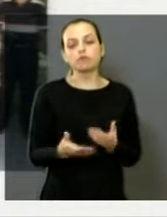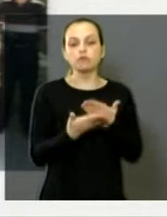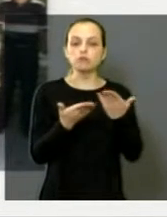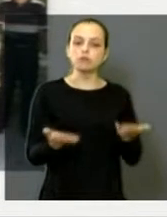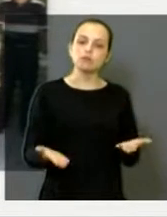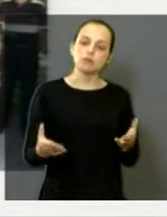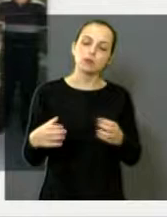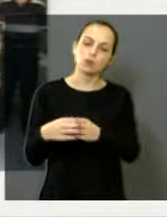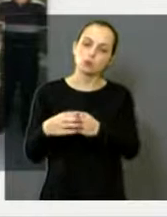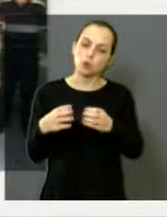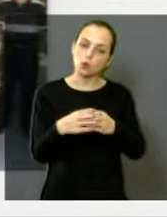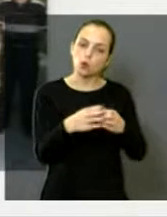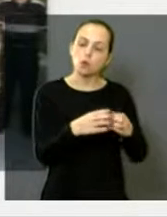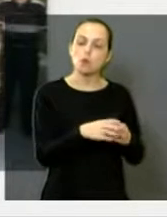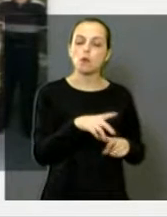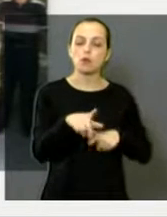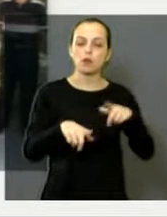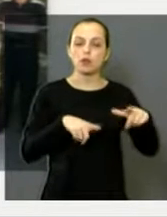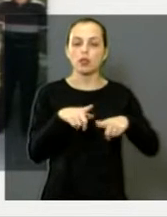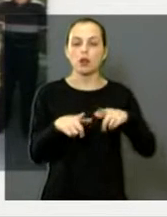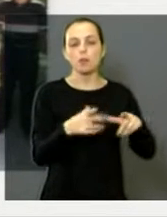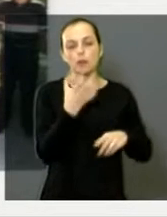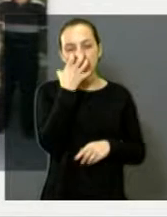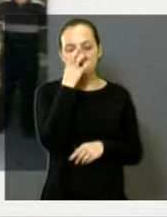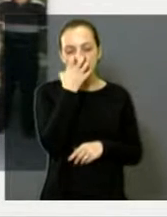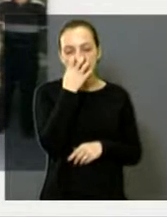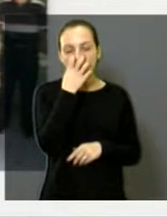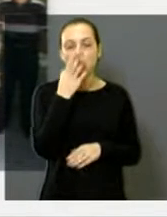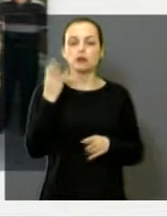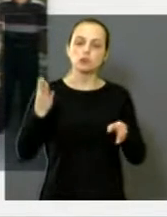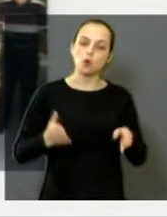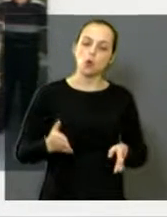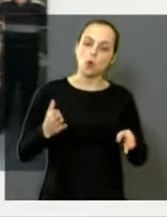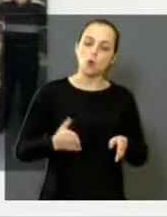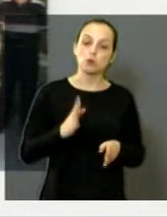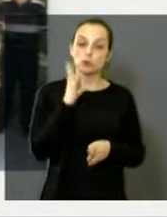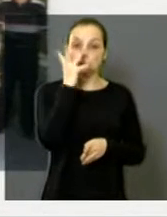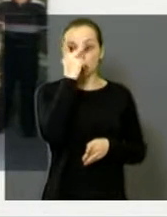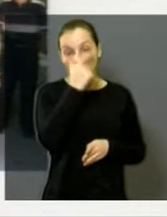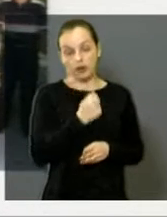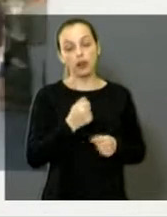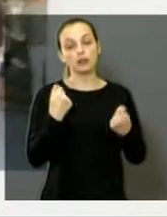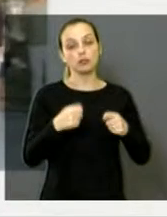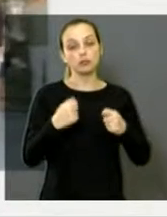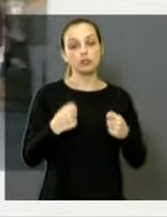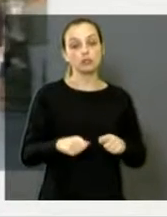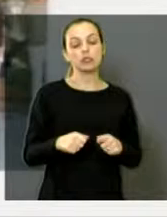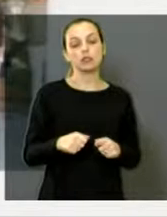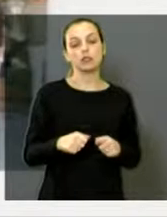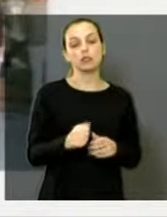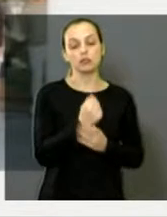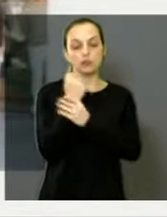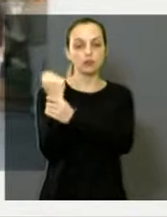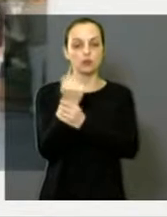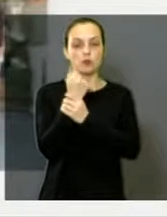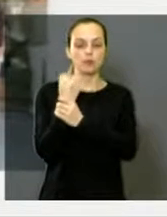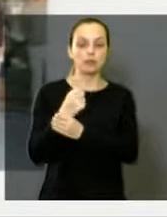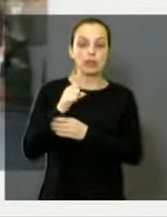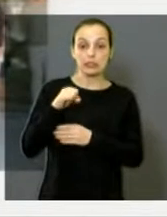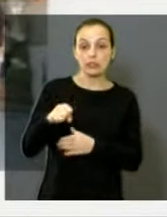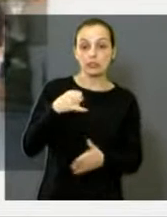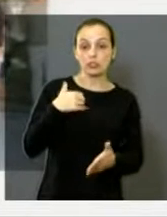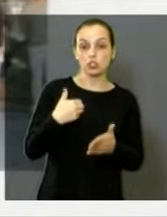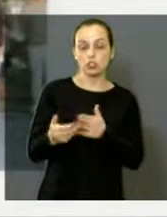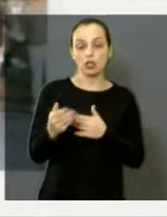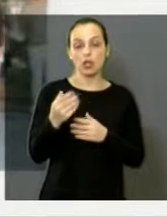comunidade que trabalha com o cão, hoje ficou muito lindo aquele... E precisa ser conservado. Se nós deixarmos daqui